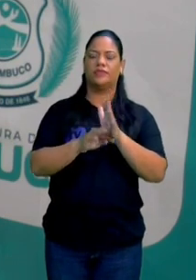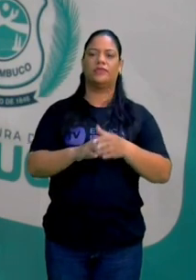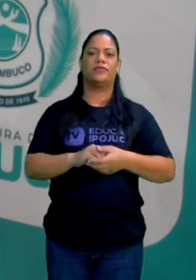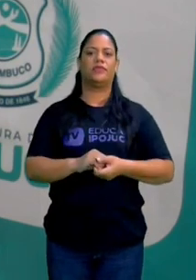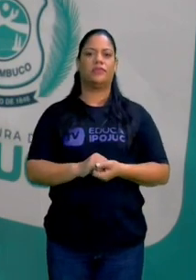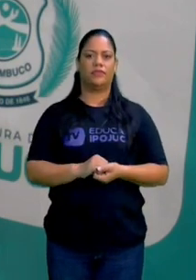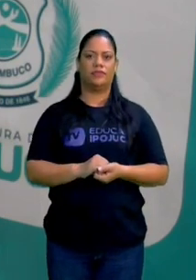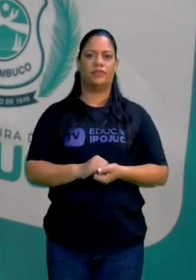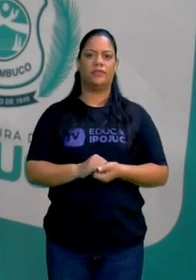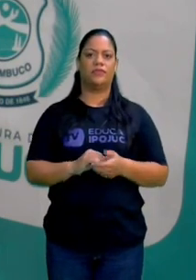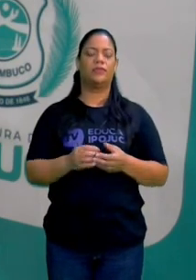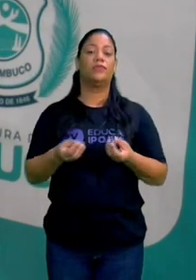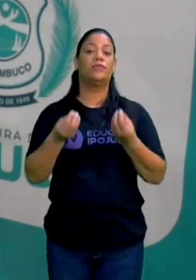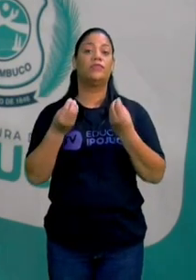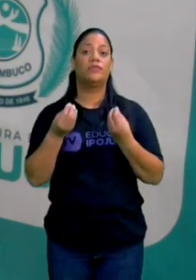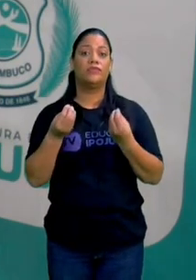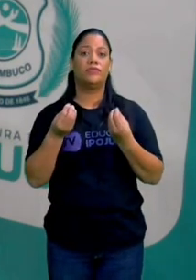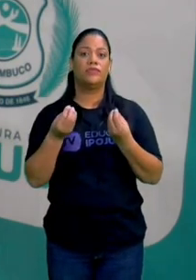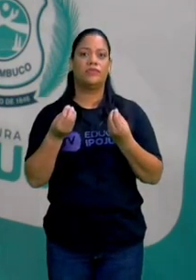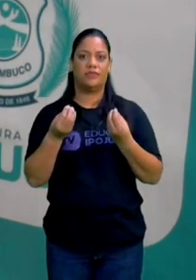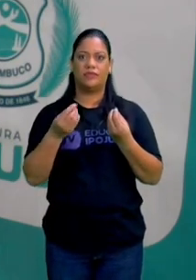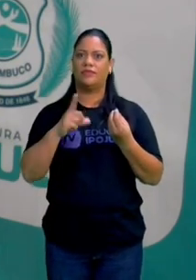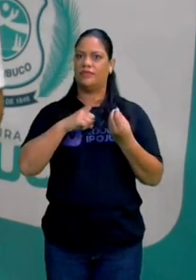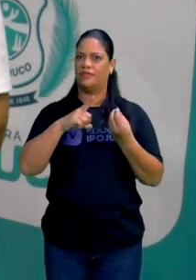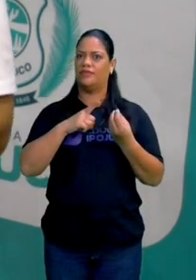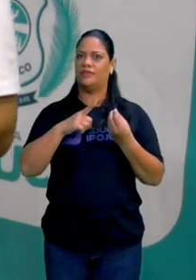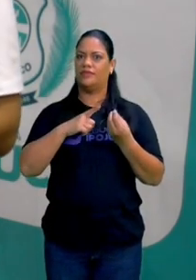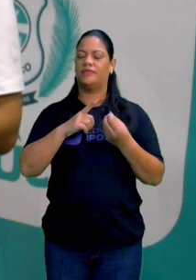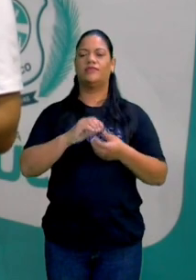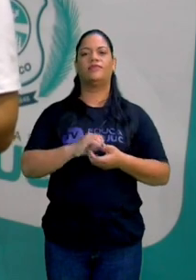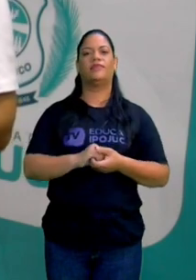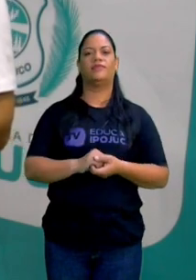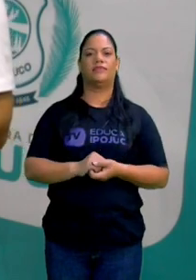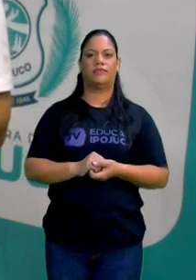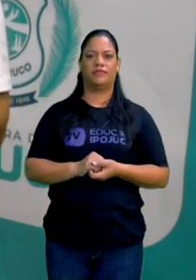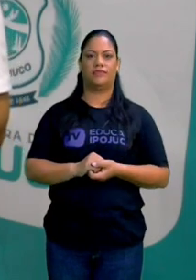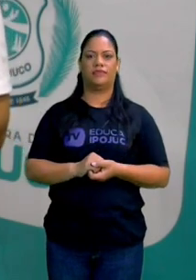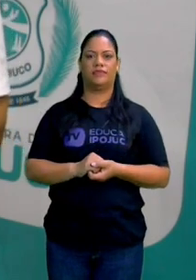smartphone? Como foi que se deu essa ideia central?